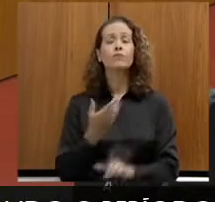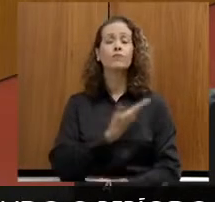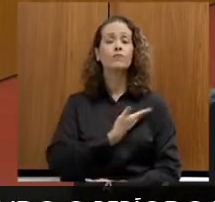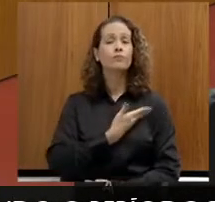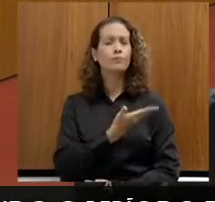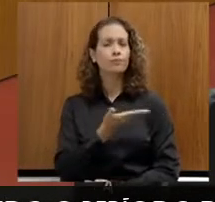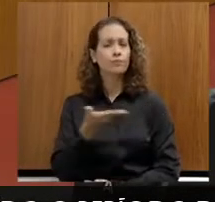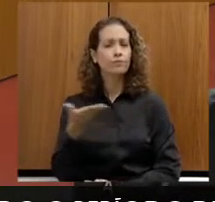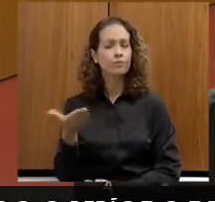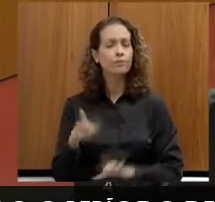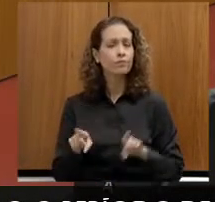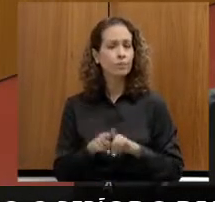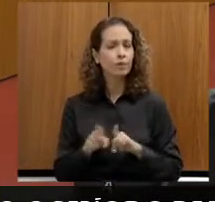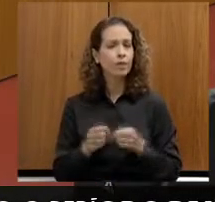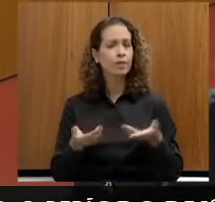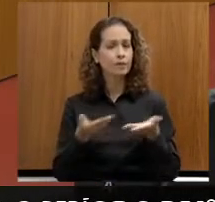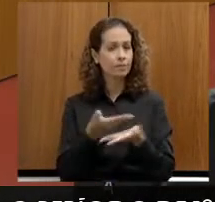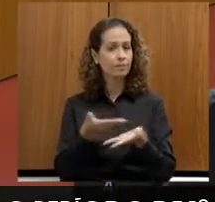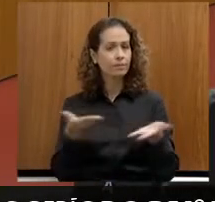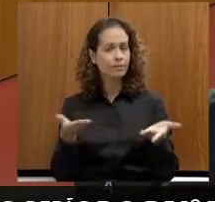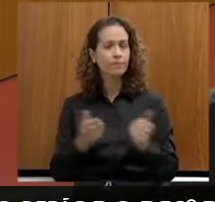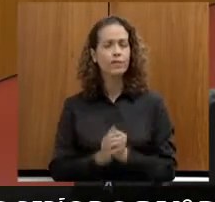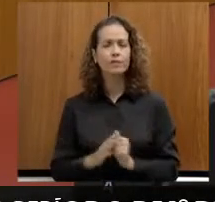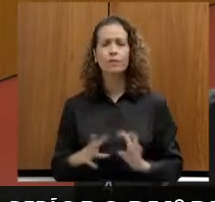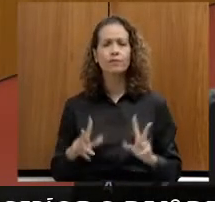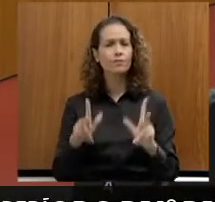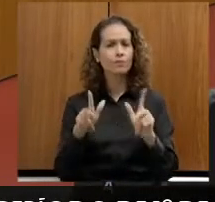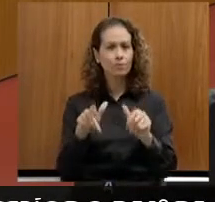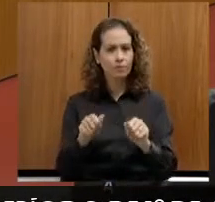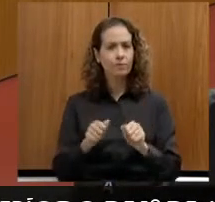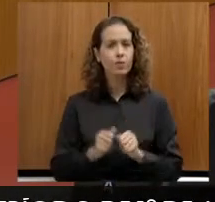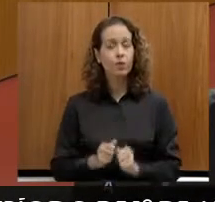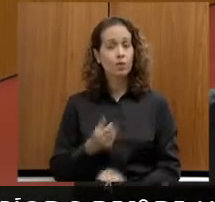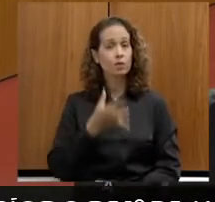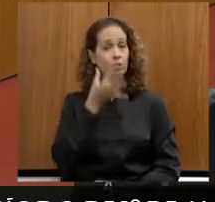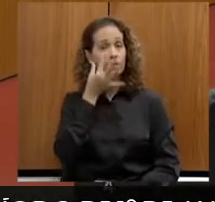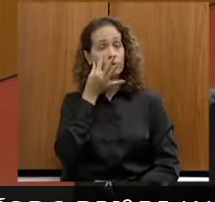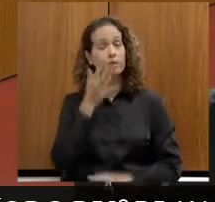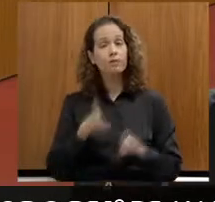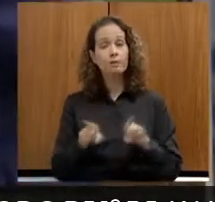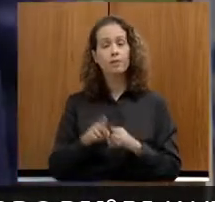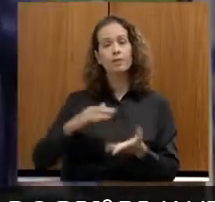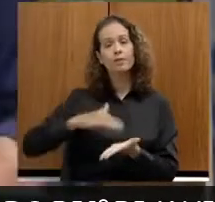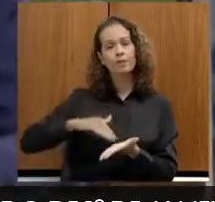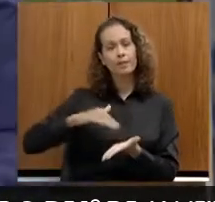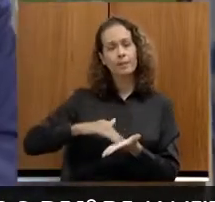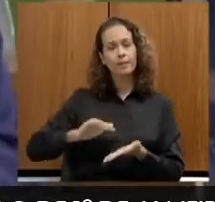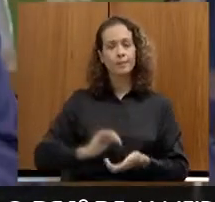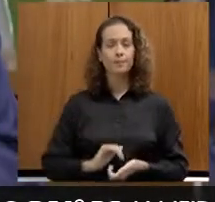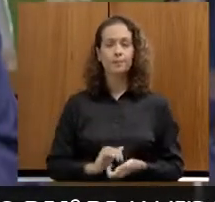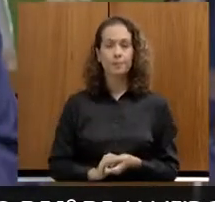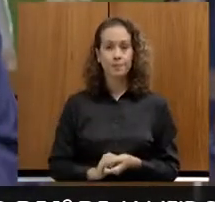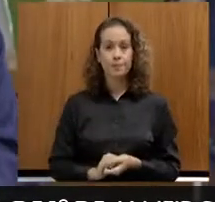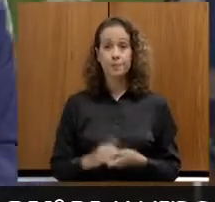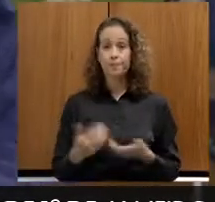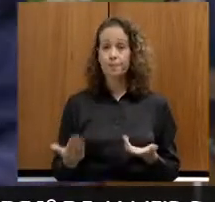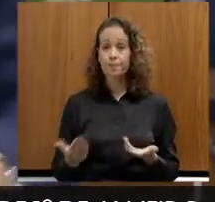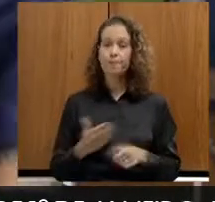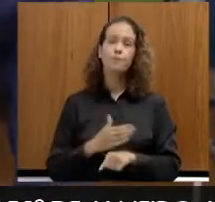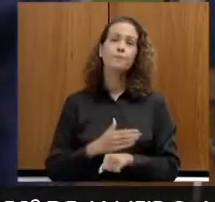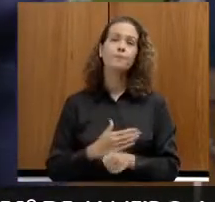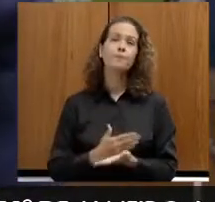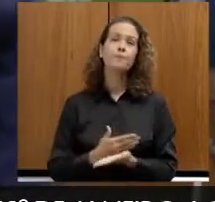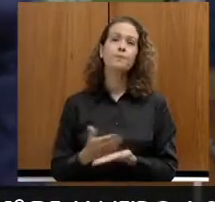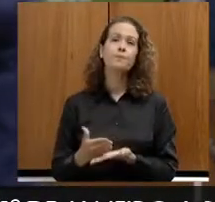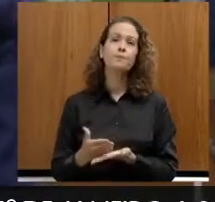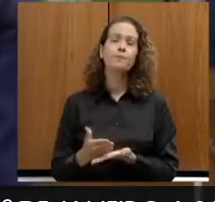Pelé e todos os demais que presentes também na secretaria. Começando, secretário, o deputado